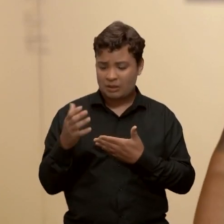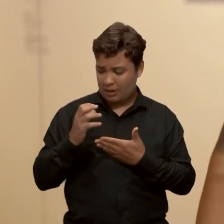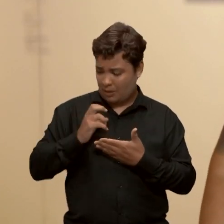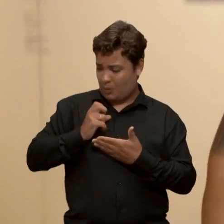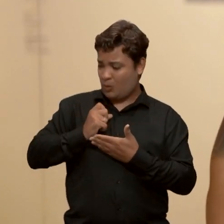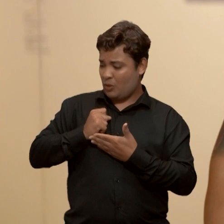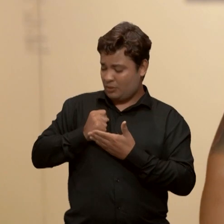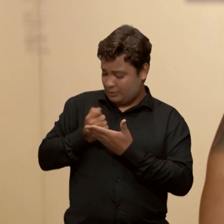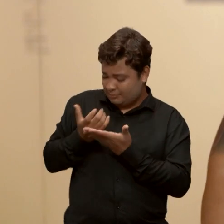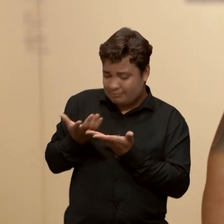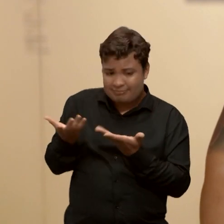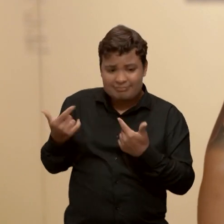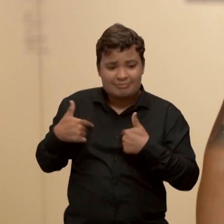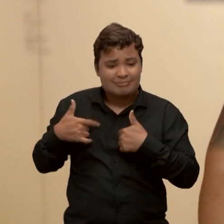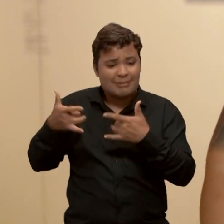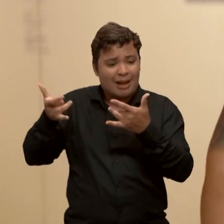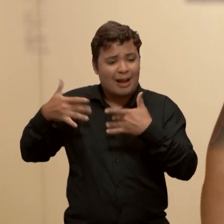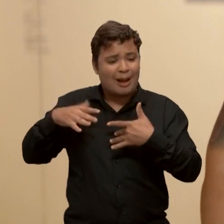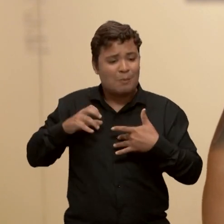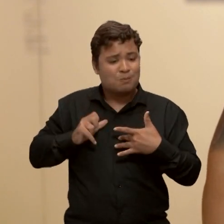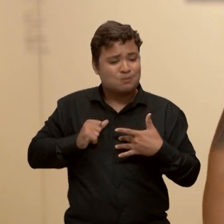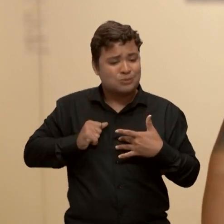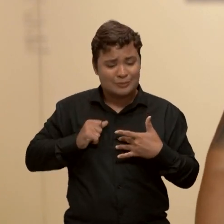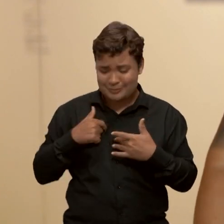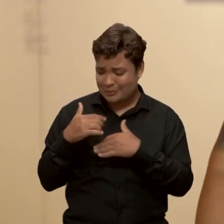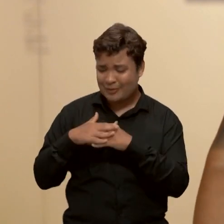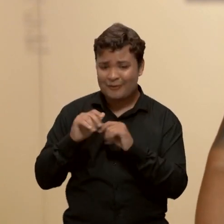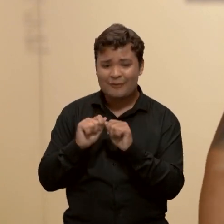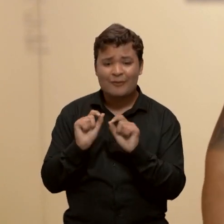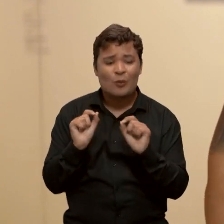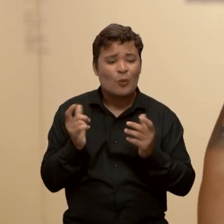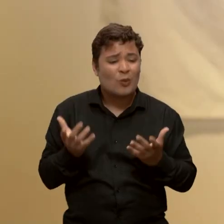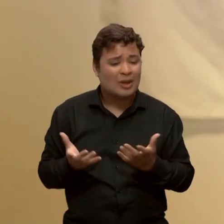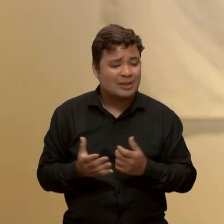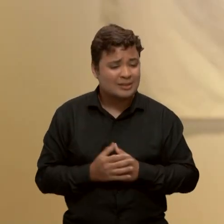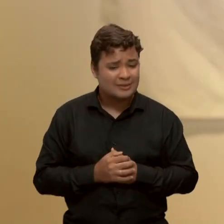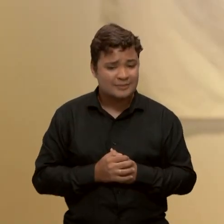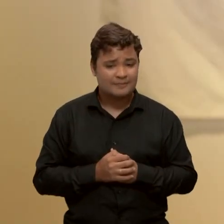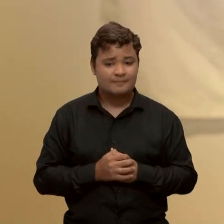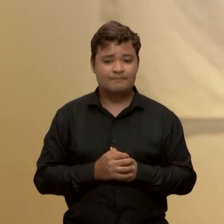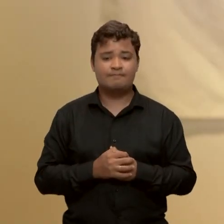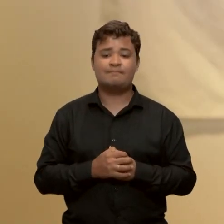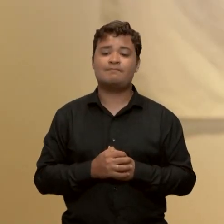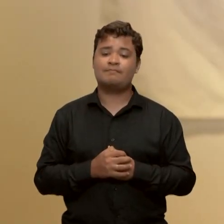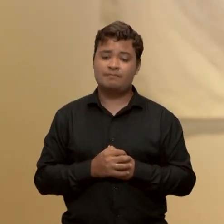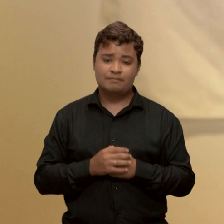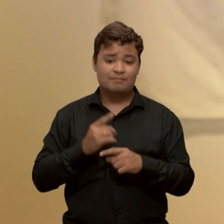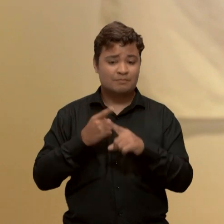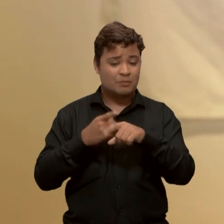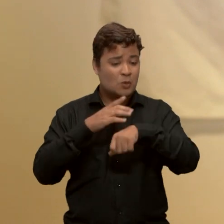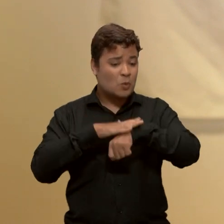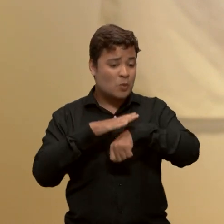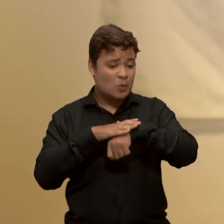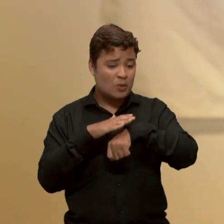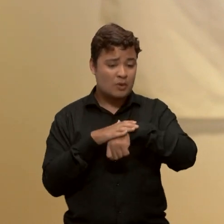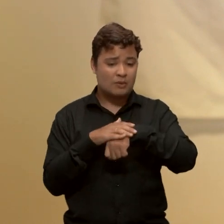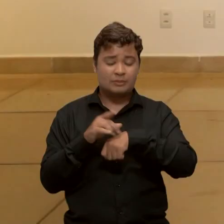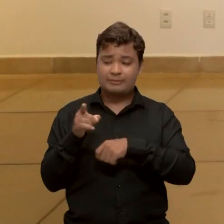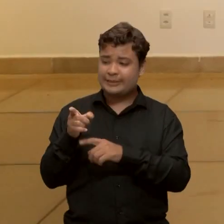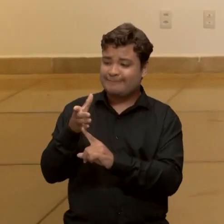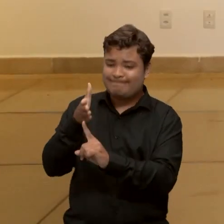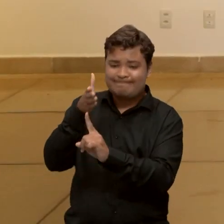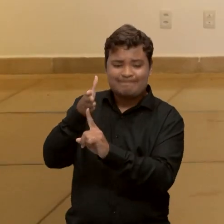imenso que ficou? O que eu faço com que resta de vida a partir do momento em que morre a minha maior